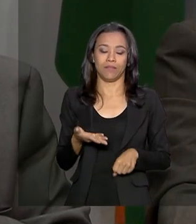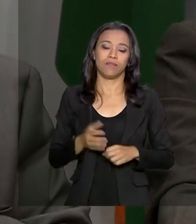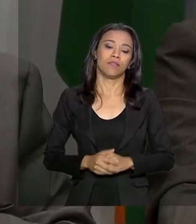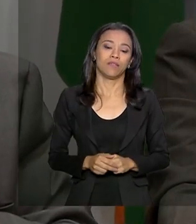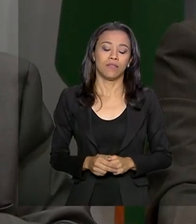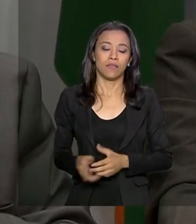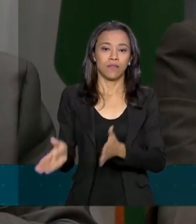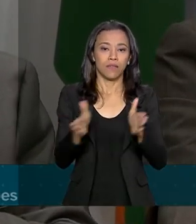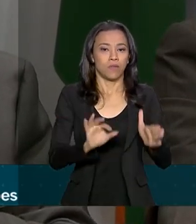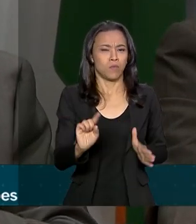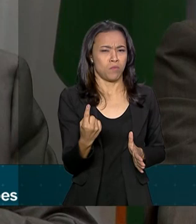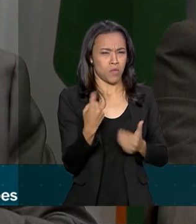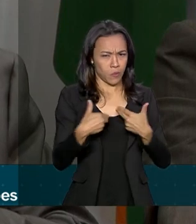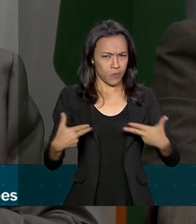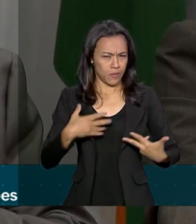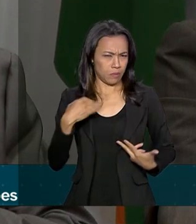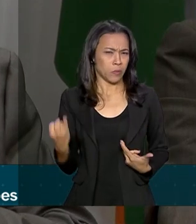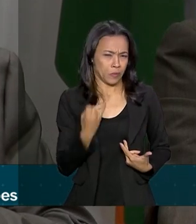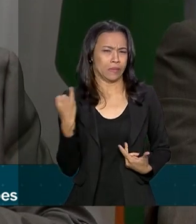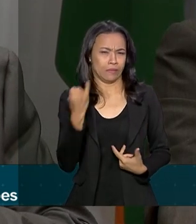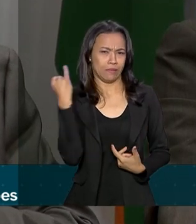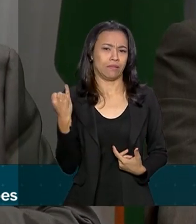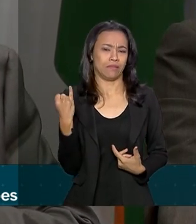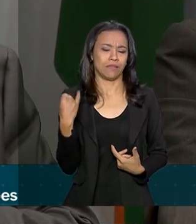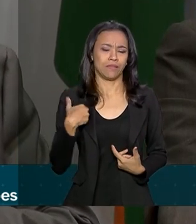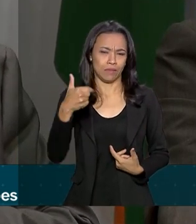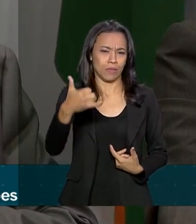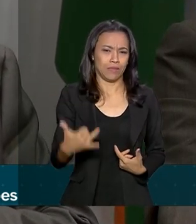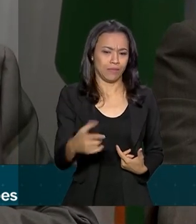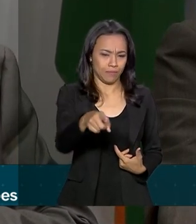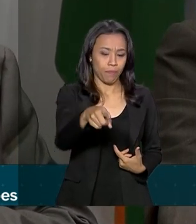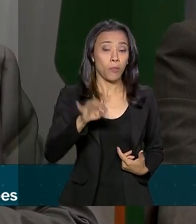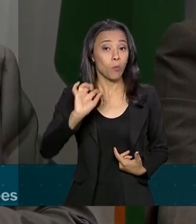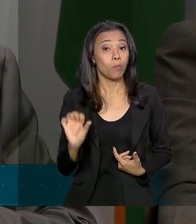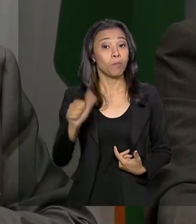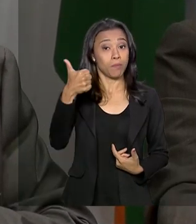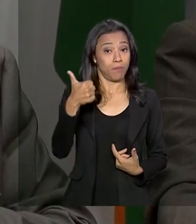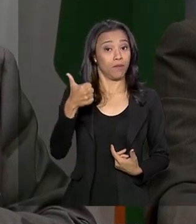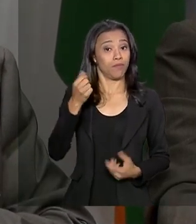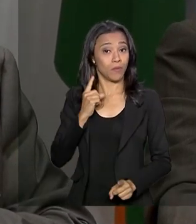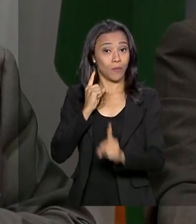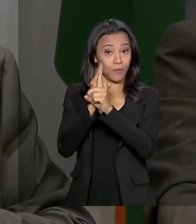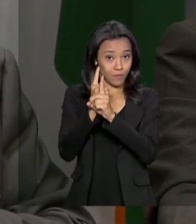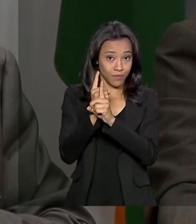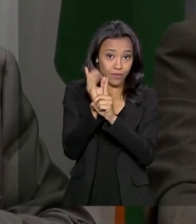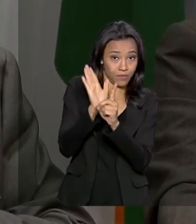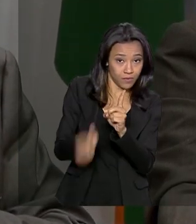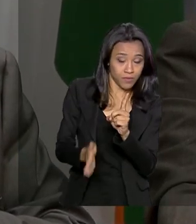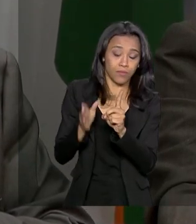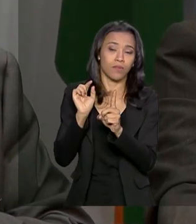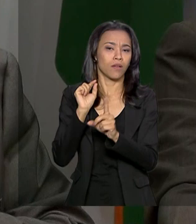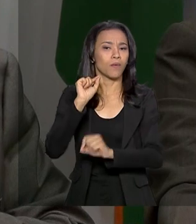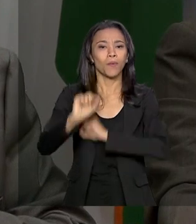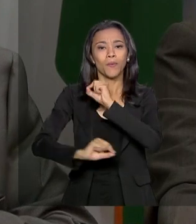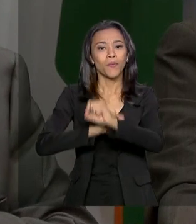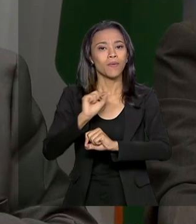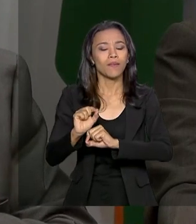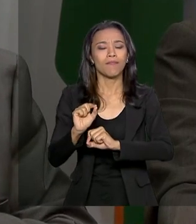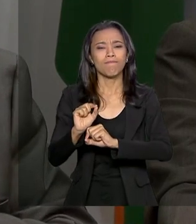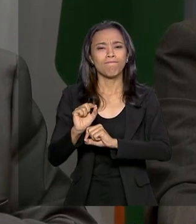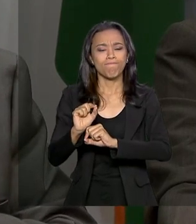importante disso em termos práticos é o primeiro encontro, o estabelecimento do Jado, primeiro encontro do Instituto